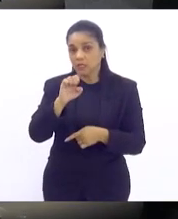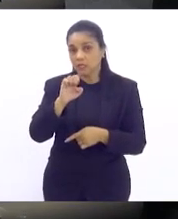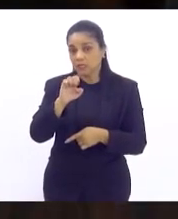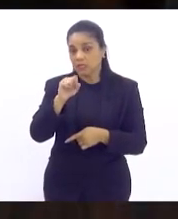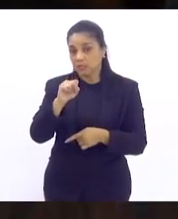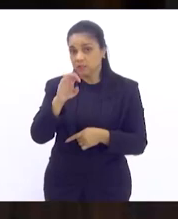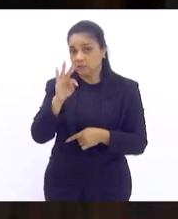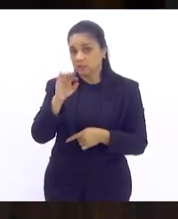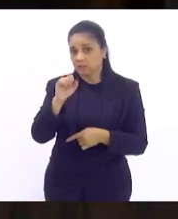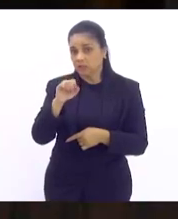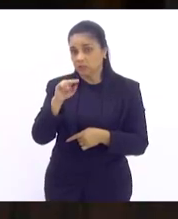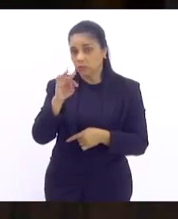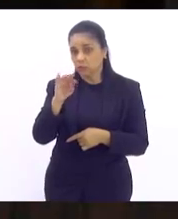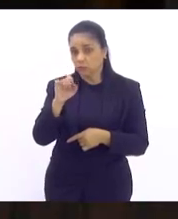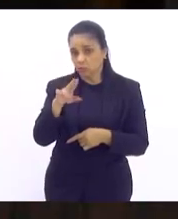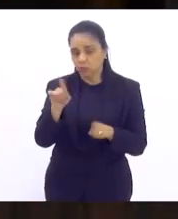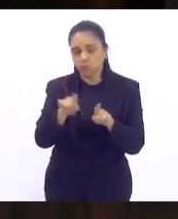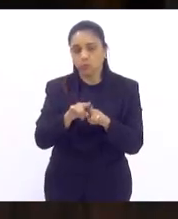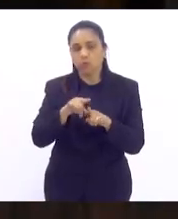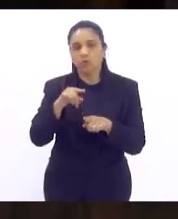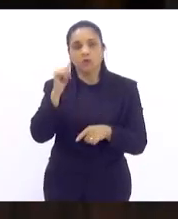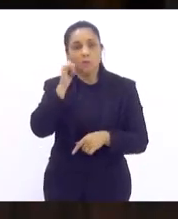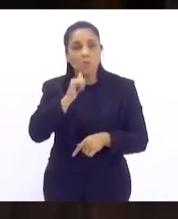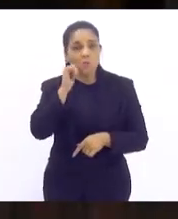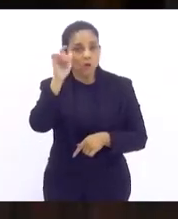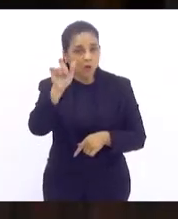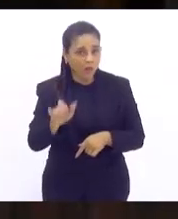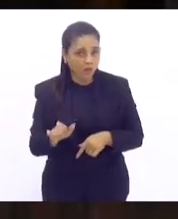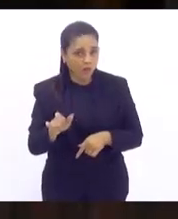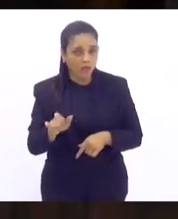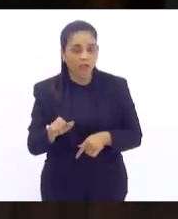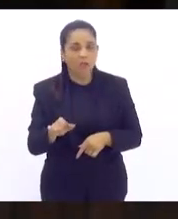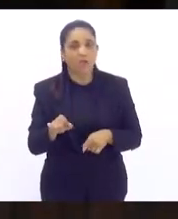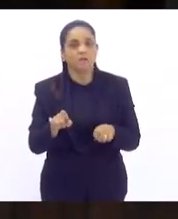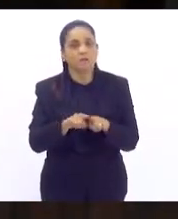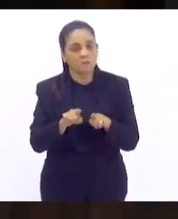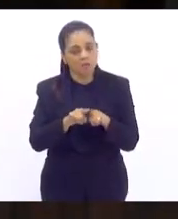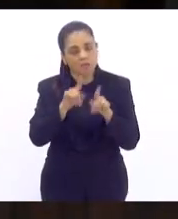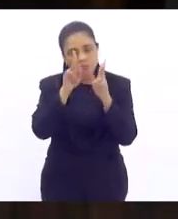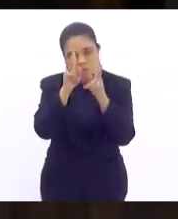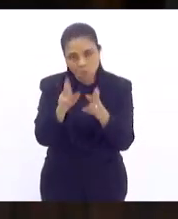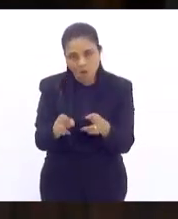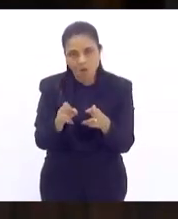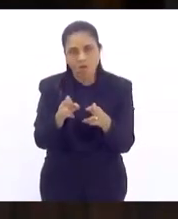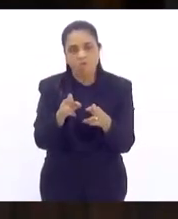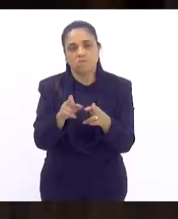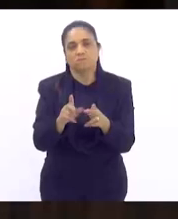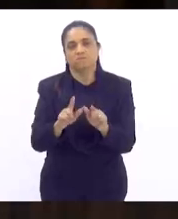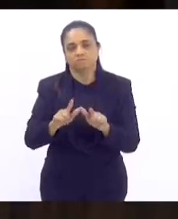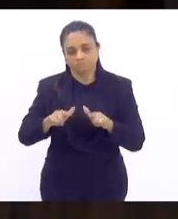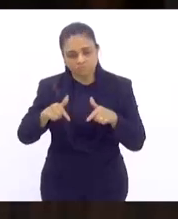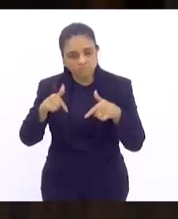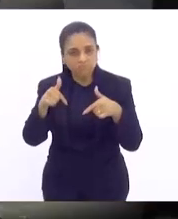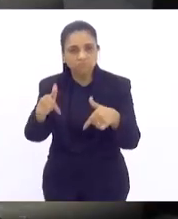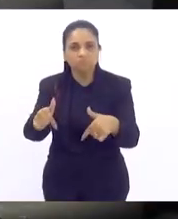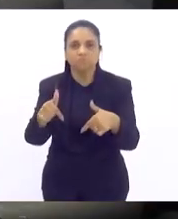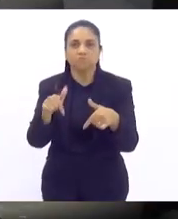vem nesse mesmo viés, deputada Renata, garantir esse exercício que é importantíssimo. Exatamente.